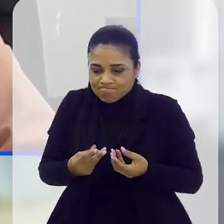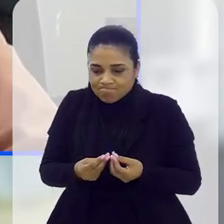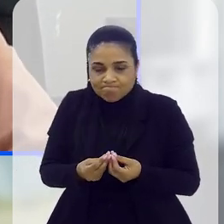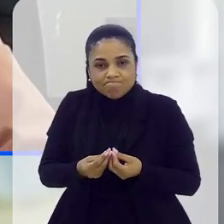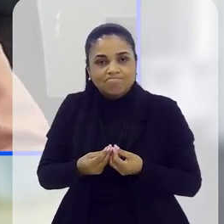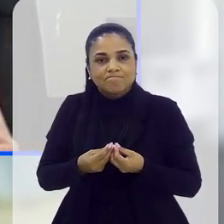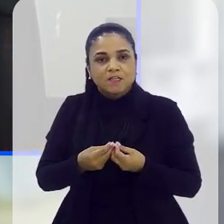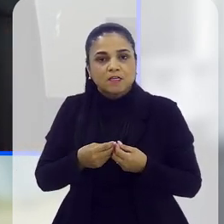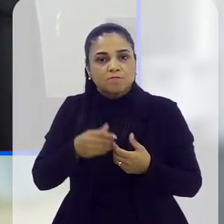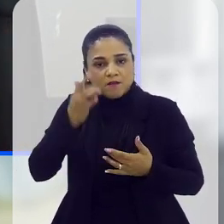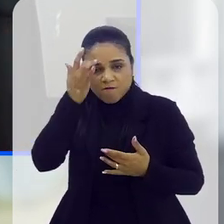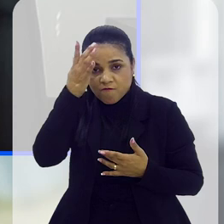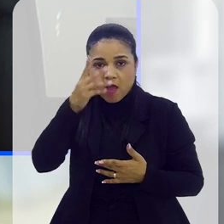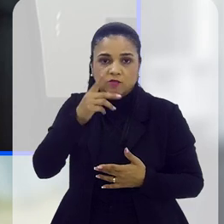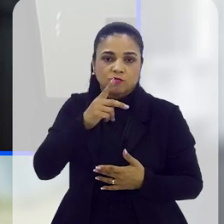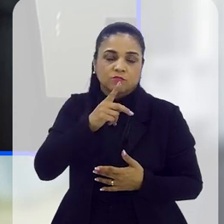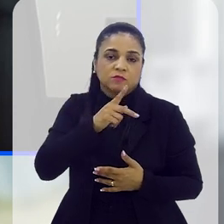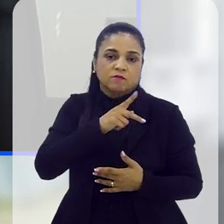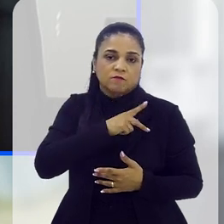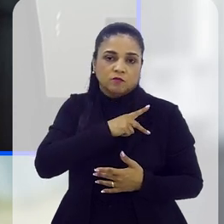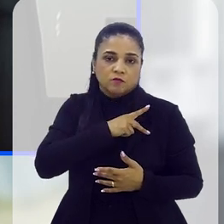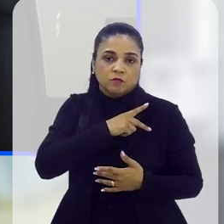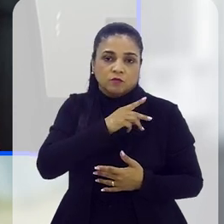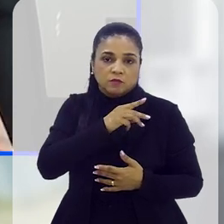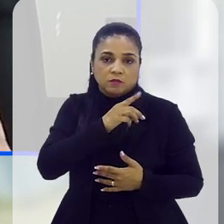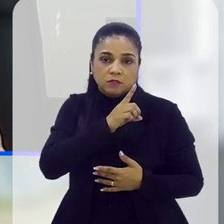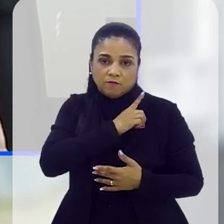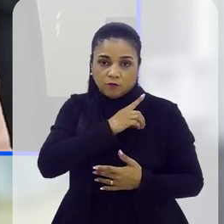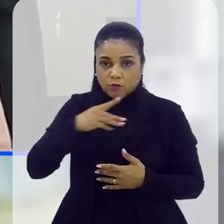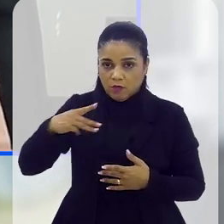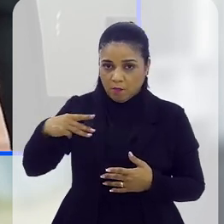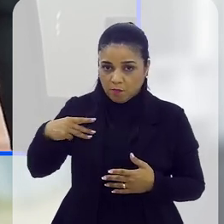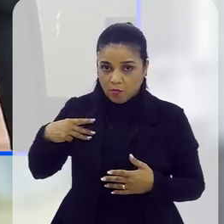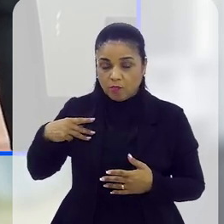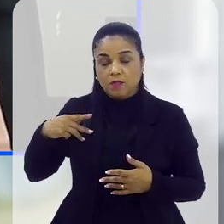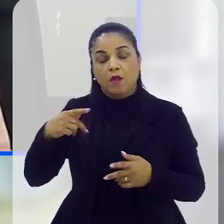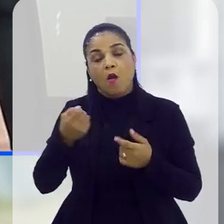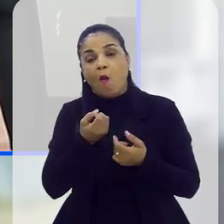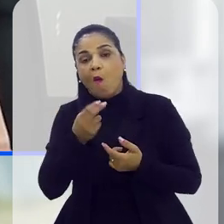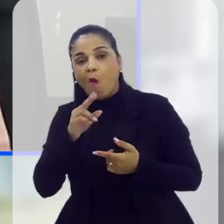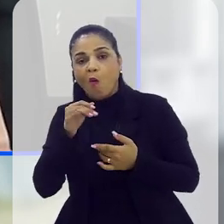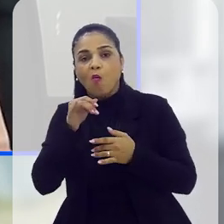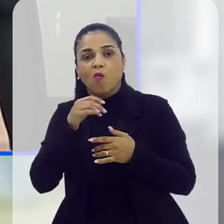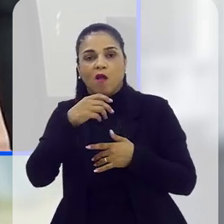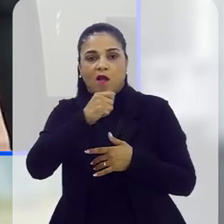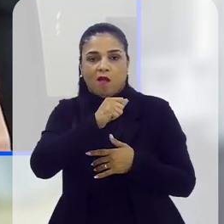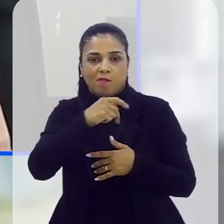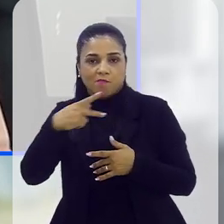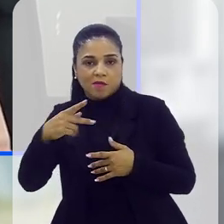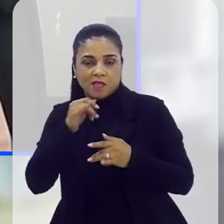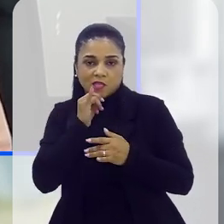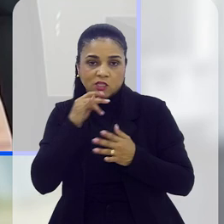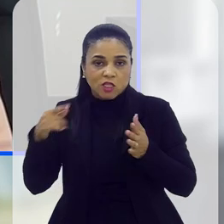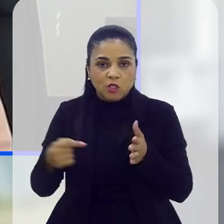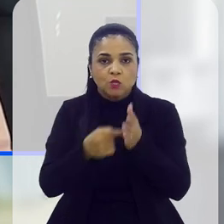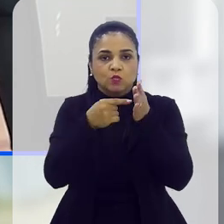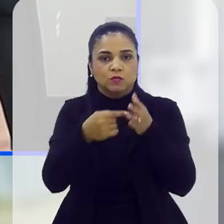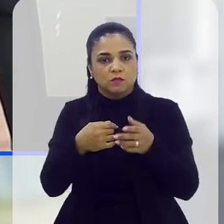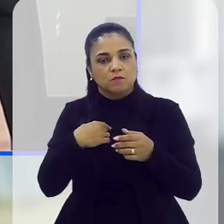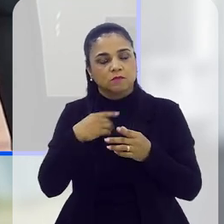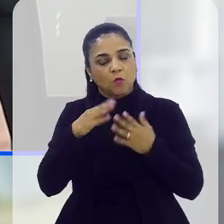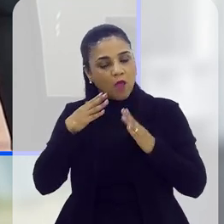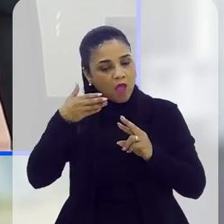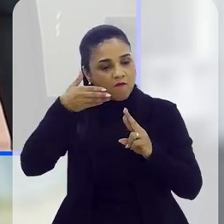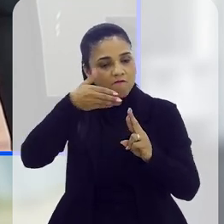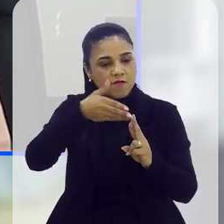fragilizada, para ela é mais fácil ir à defensoria ou fazer uma notícia num aplicativo. Então, vamos fortalecer os